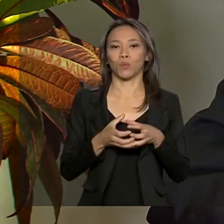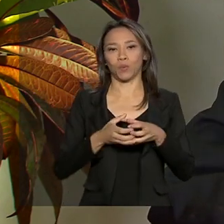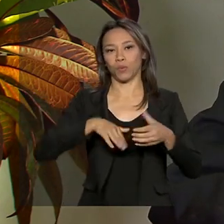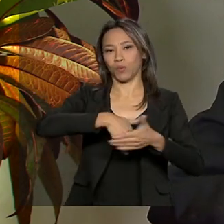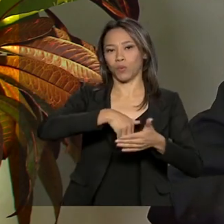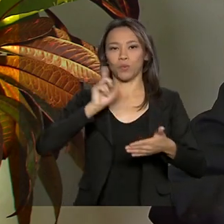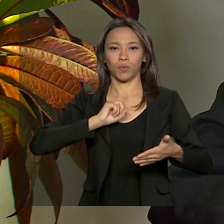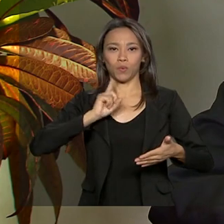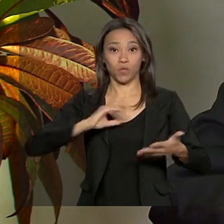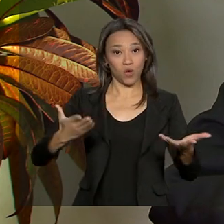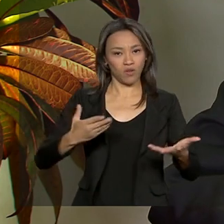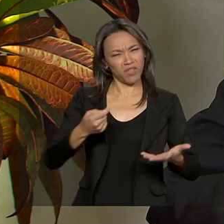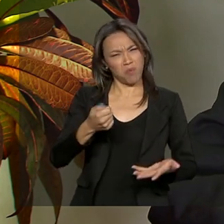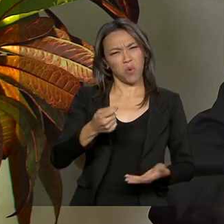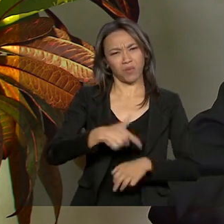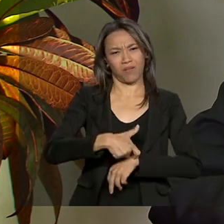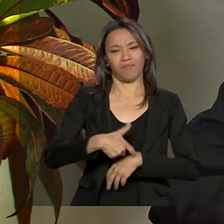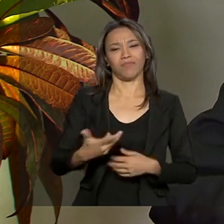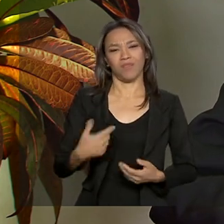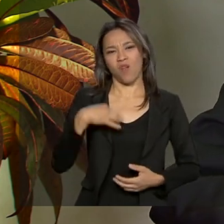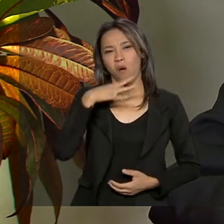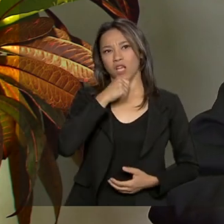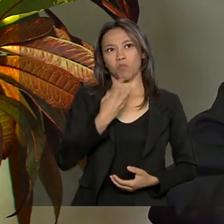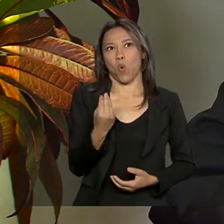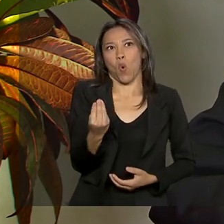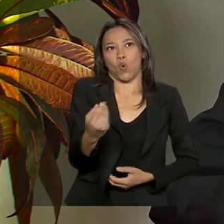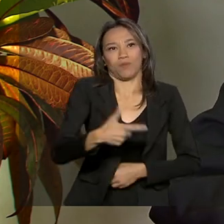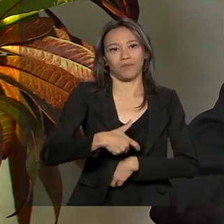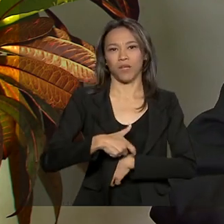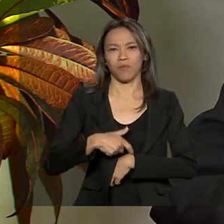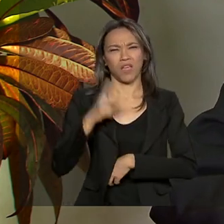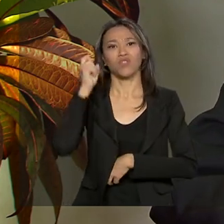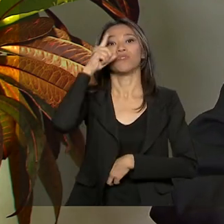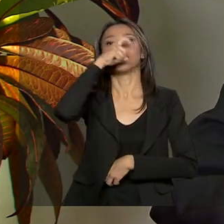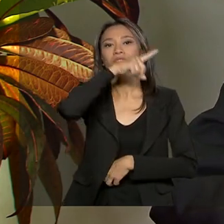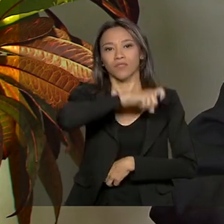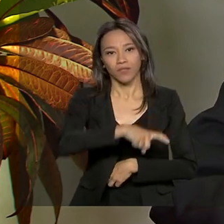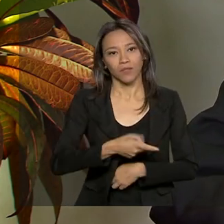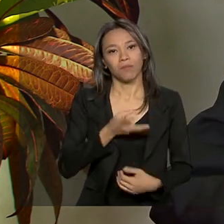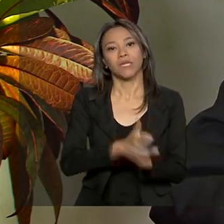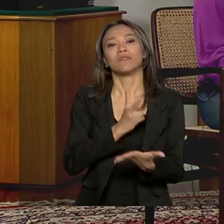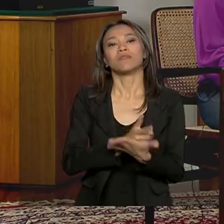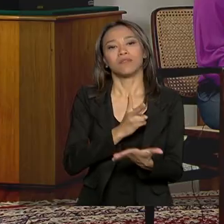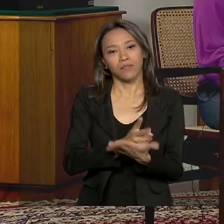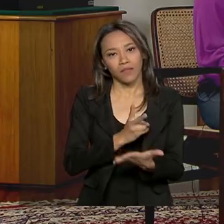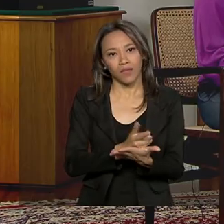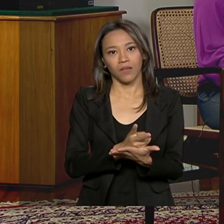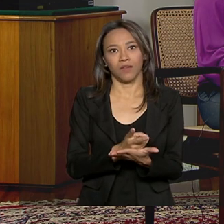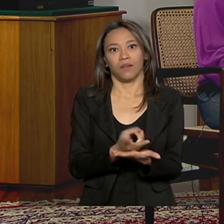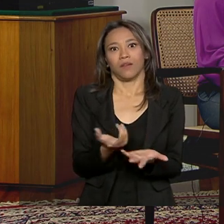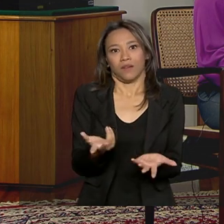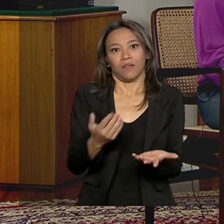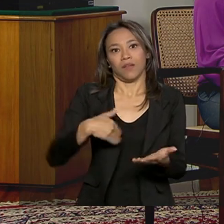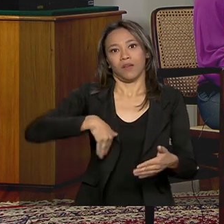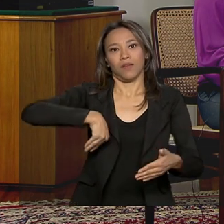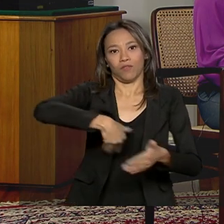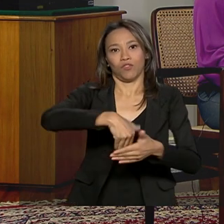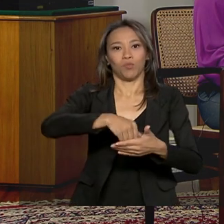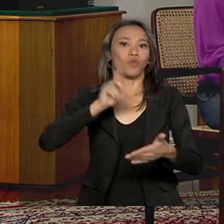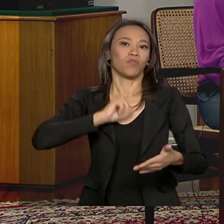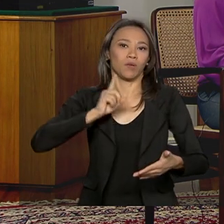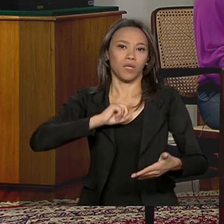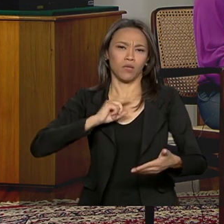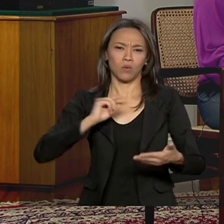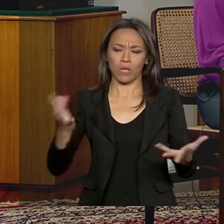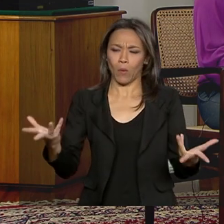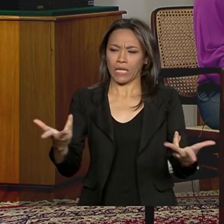time que nós temos hoje. Vai durar pouco, eu não acho que nós vamos durar muito. É muito difícil sustentar um time no preço do time do Flamengo e na qualidade do time